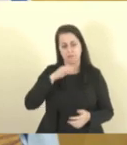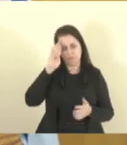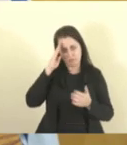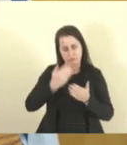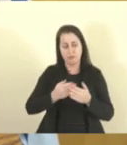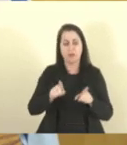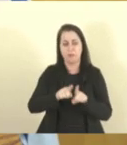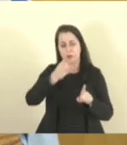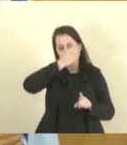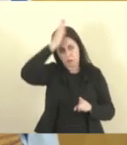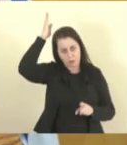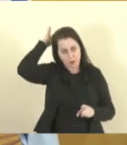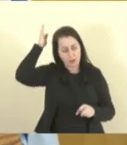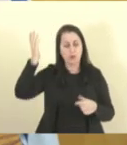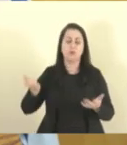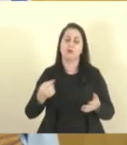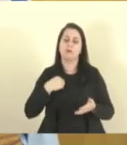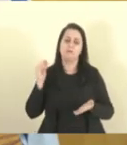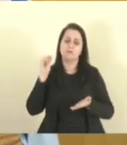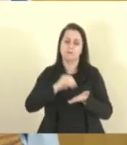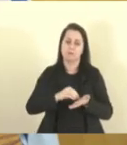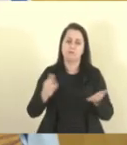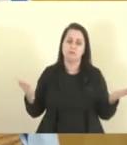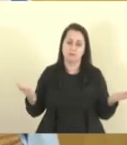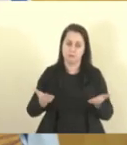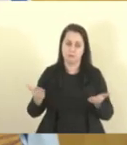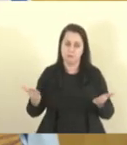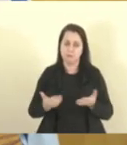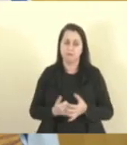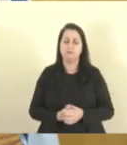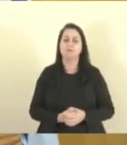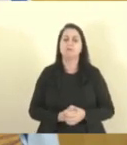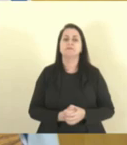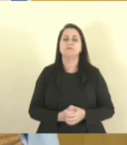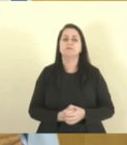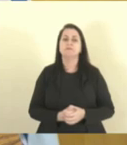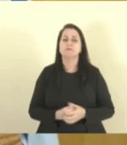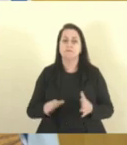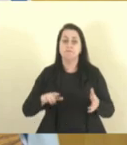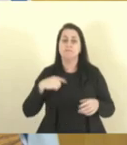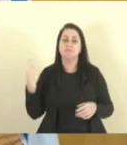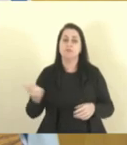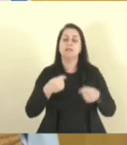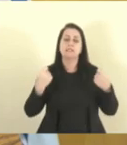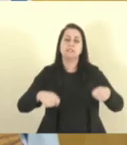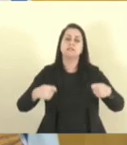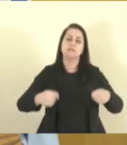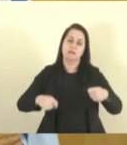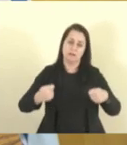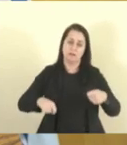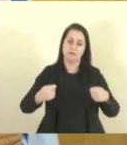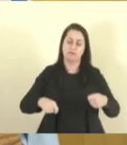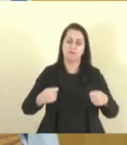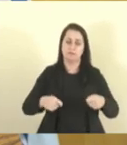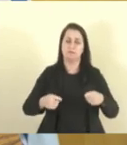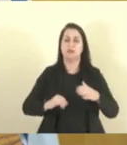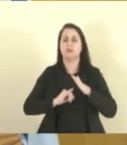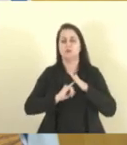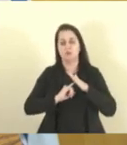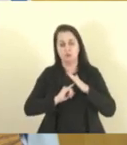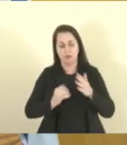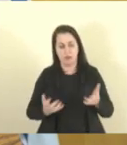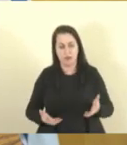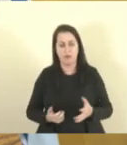também do bombeiro militar. Então, fica aqui registrado, Sr. Presidente, essa nossa necessidade institucional